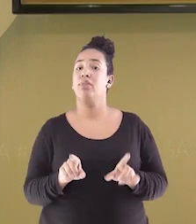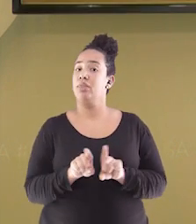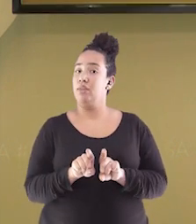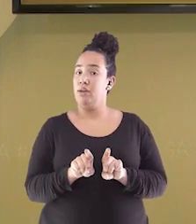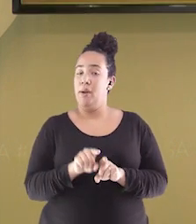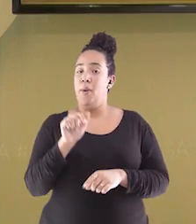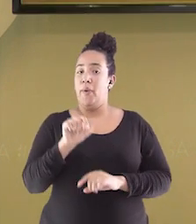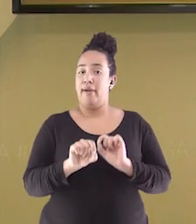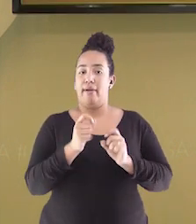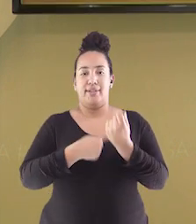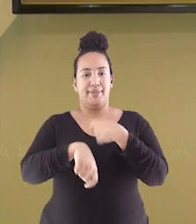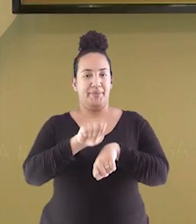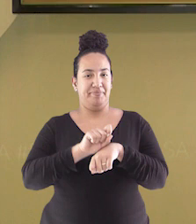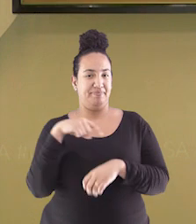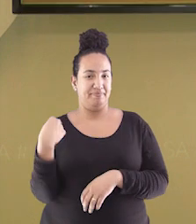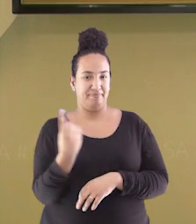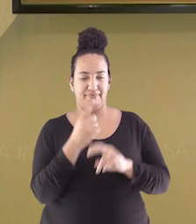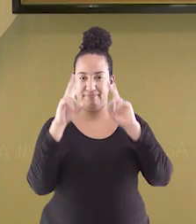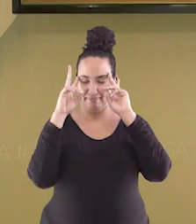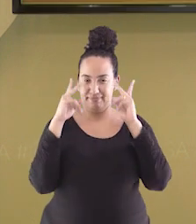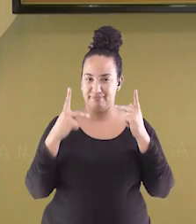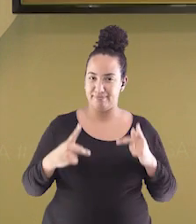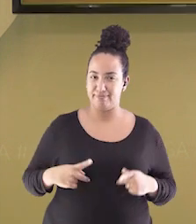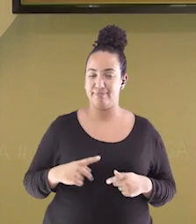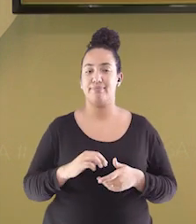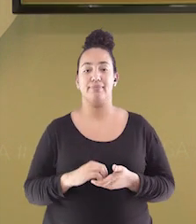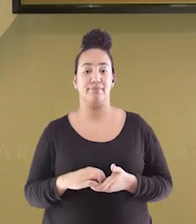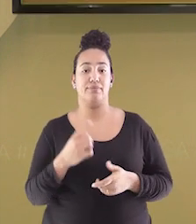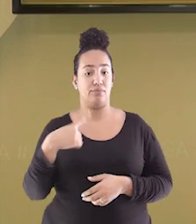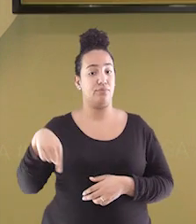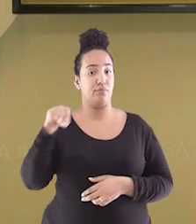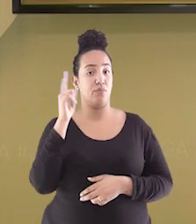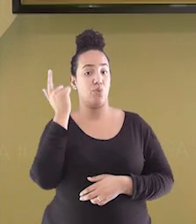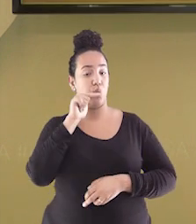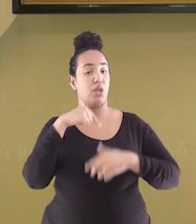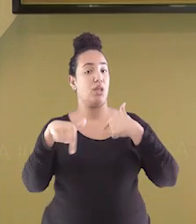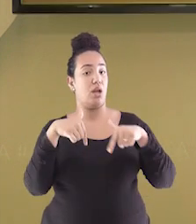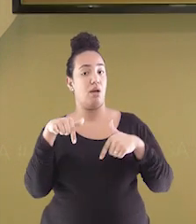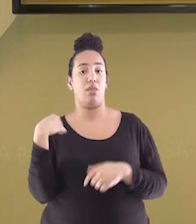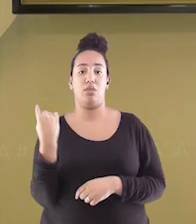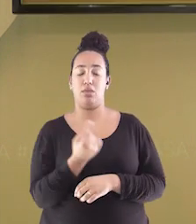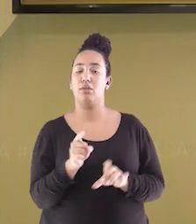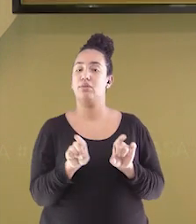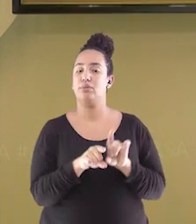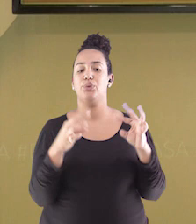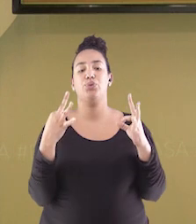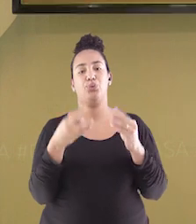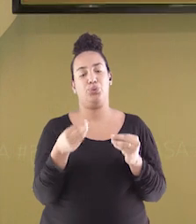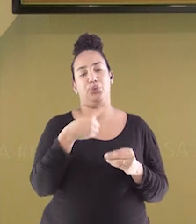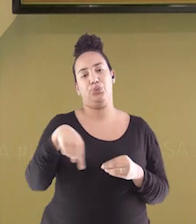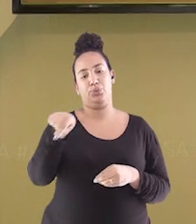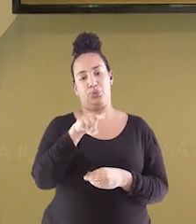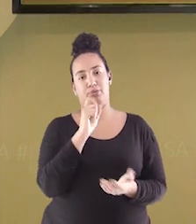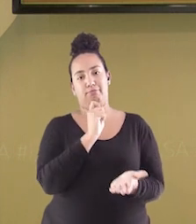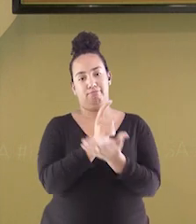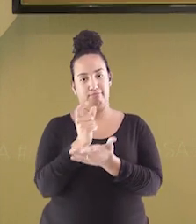bem como a nossa economia pessoal, com o que geramos por meio do nosso trabalho e também por tudo que